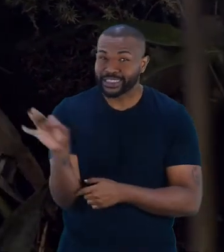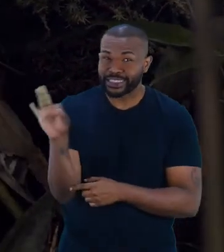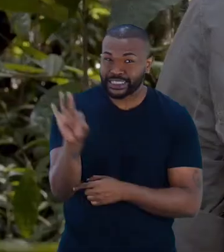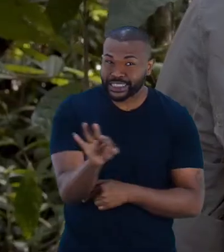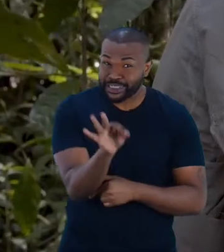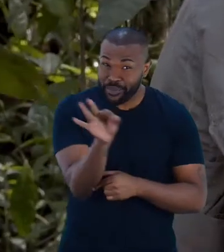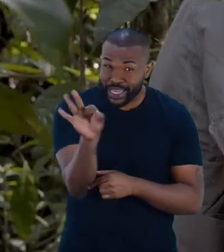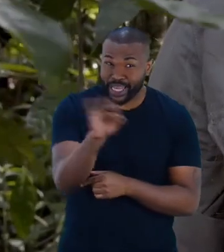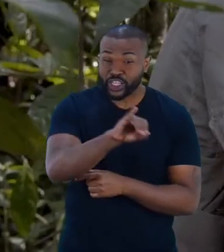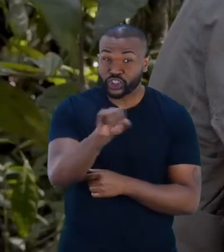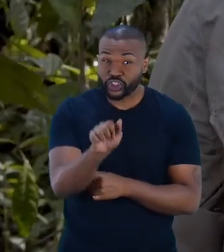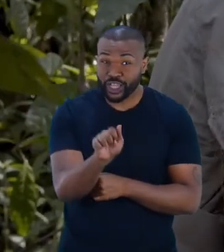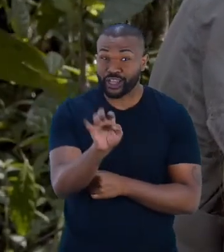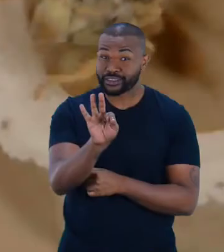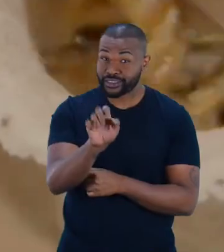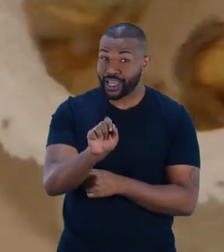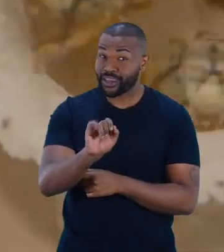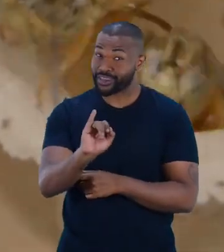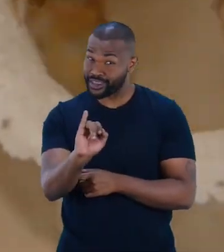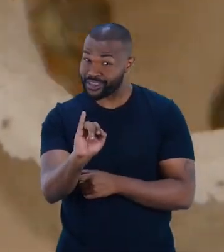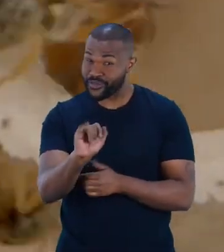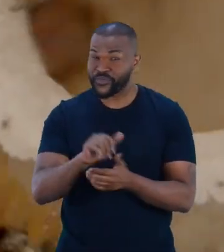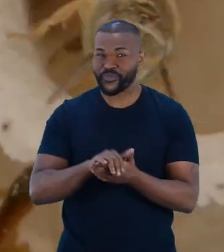interessante, que é a abelha jataí.